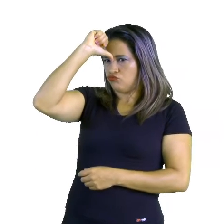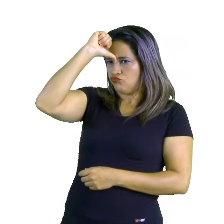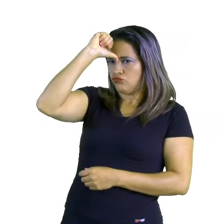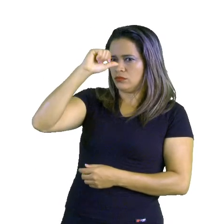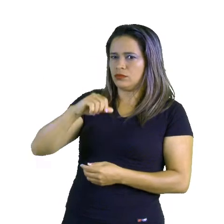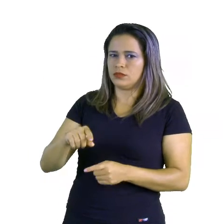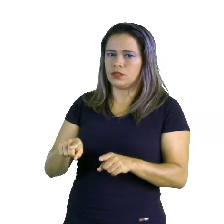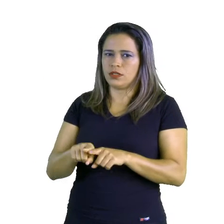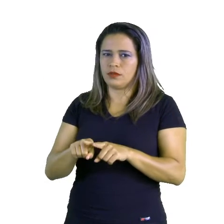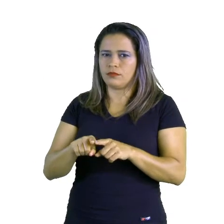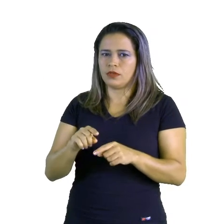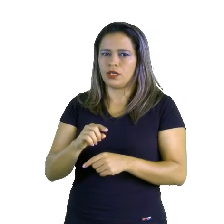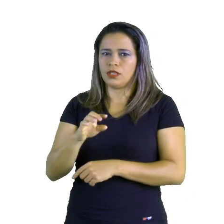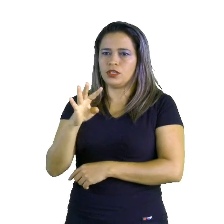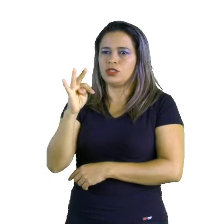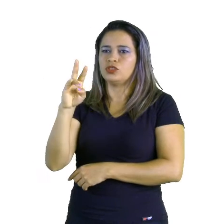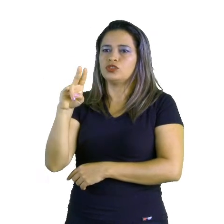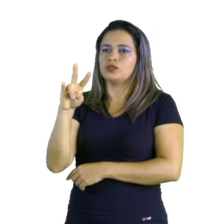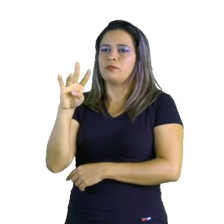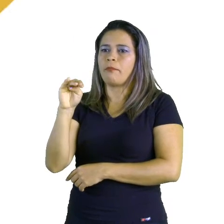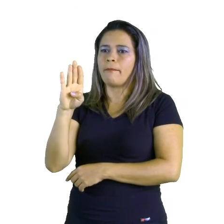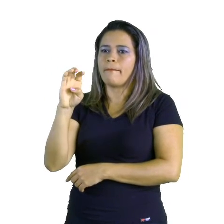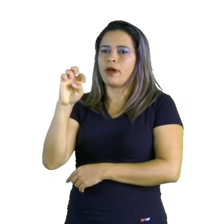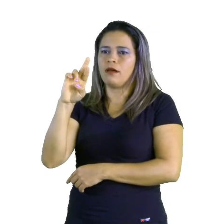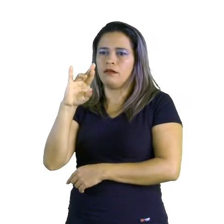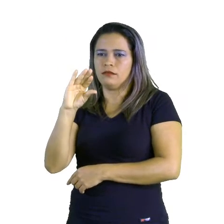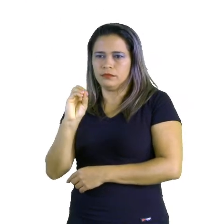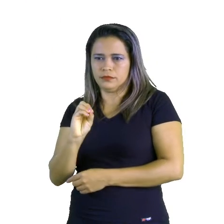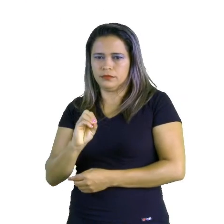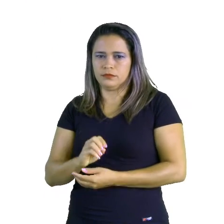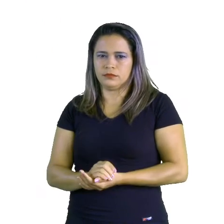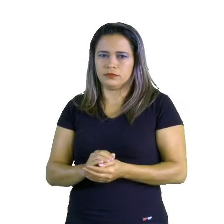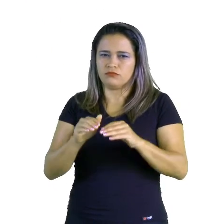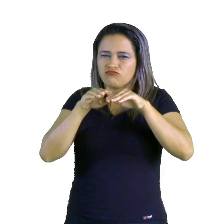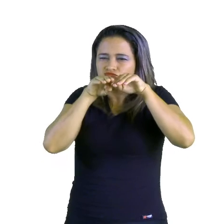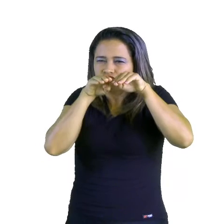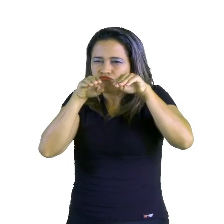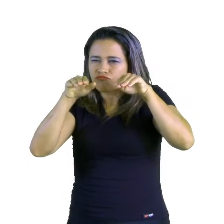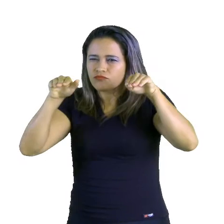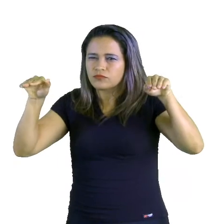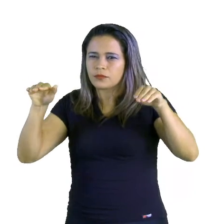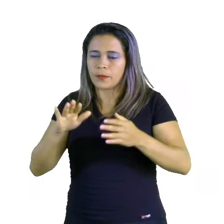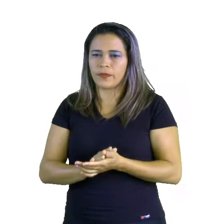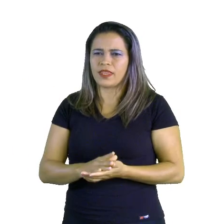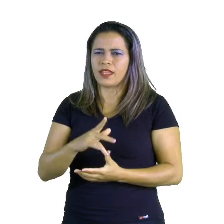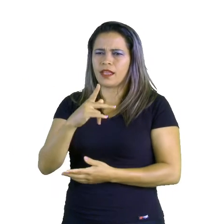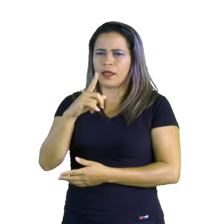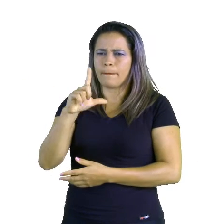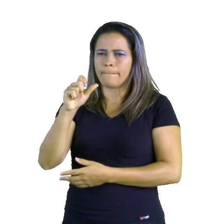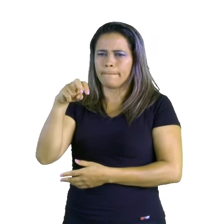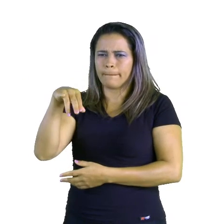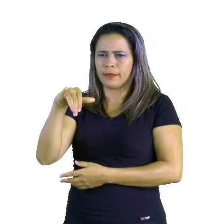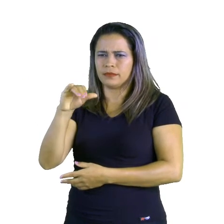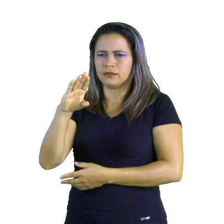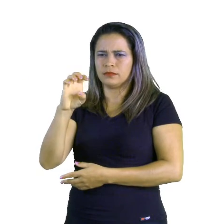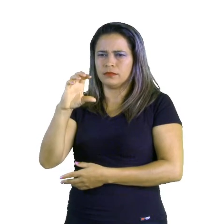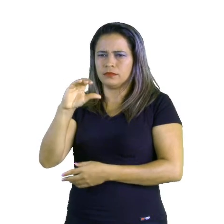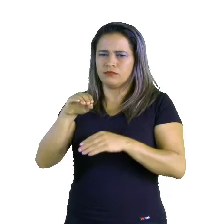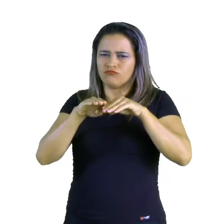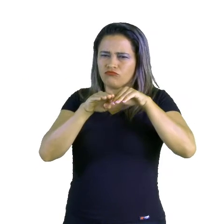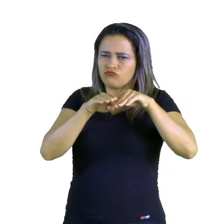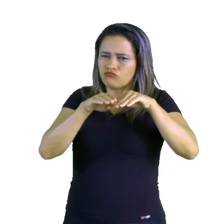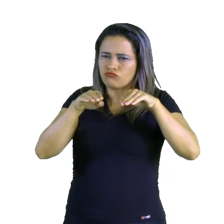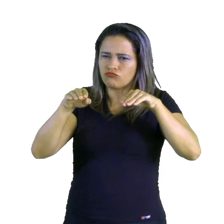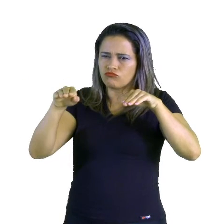longa chapada existente, mais alta também. As planícies, elas se estendem principalmente das